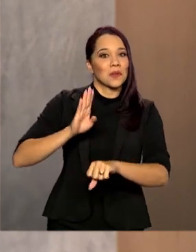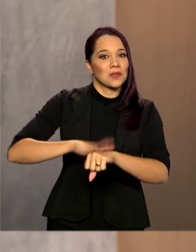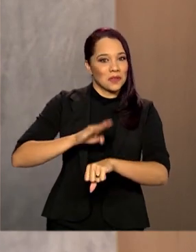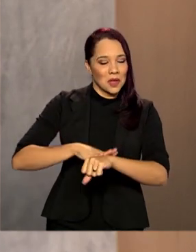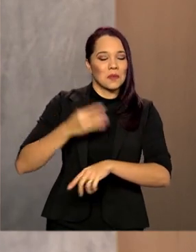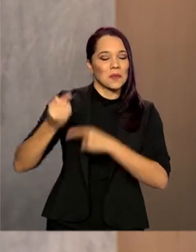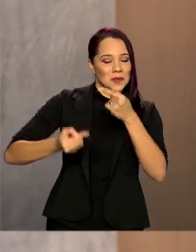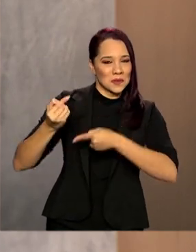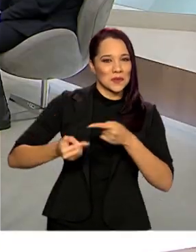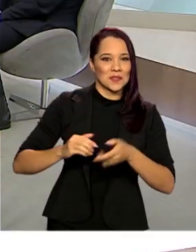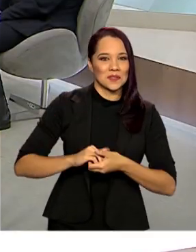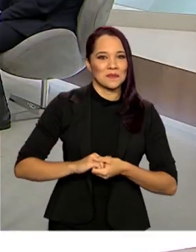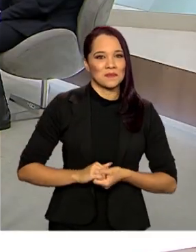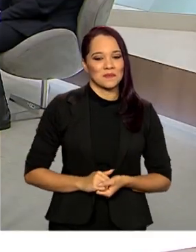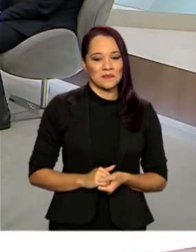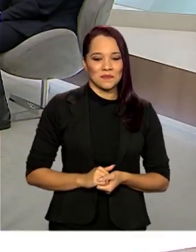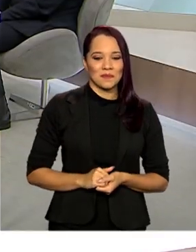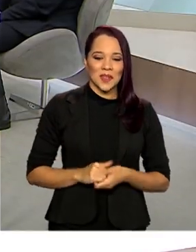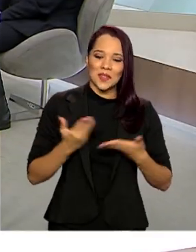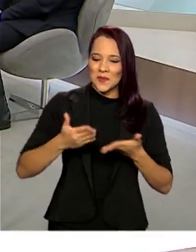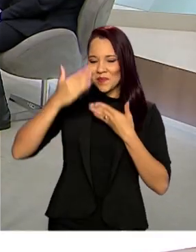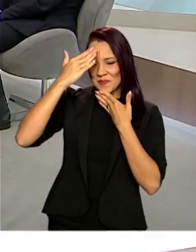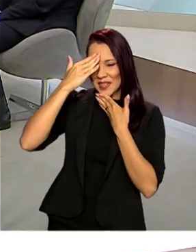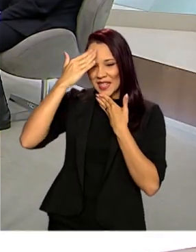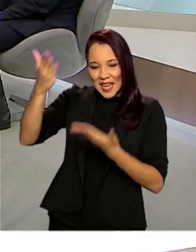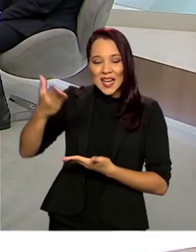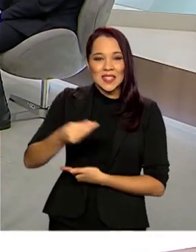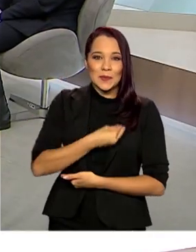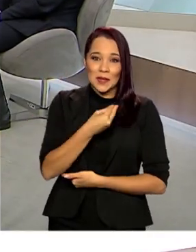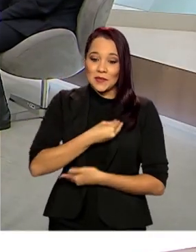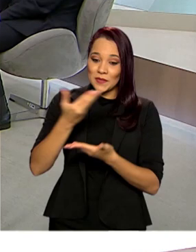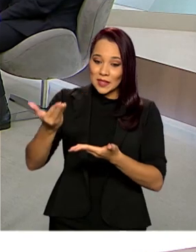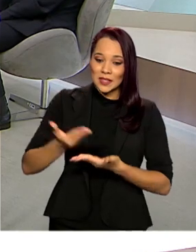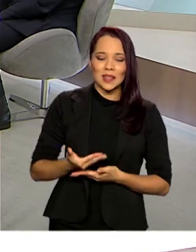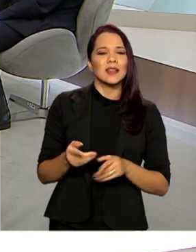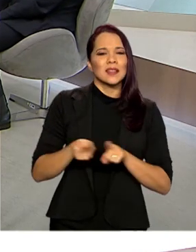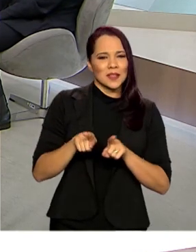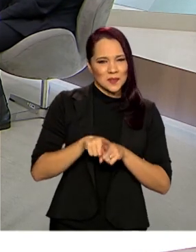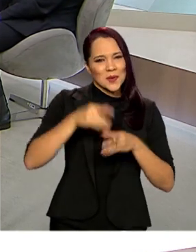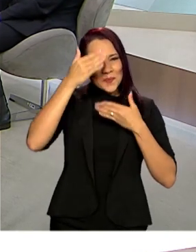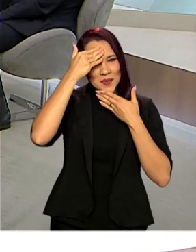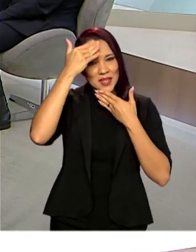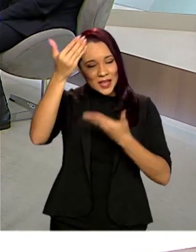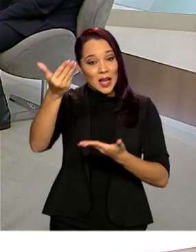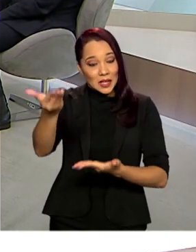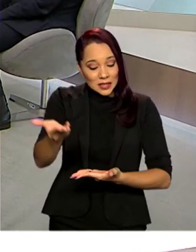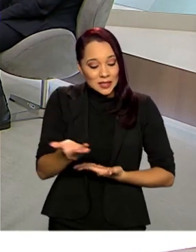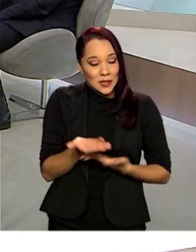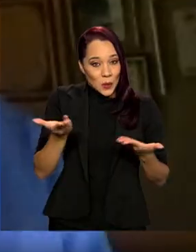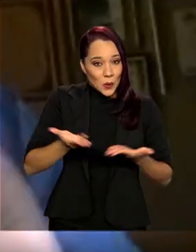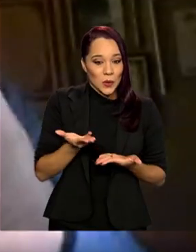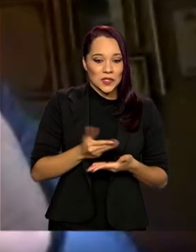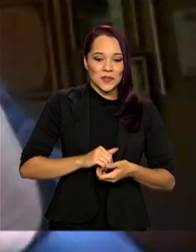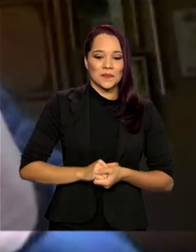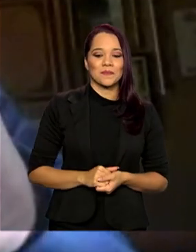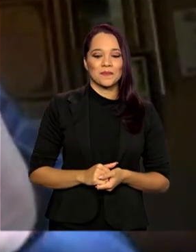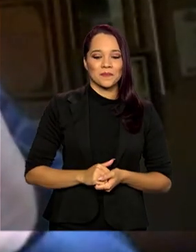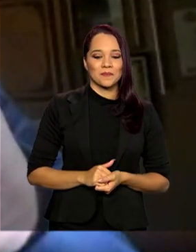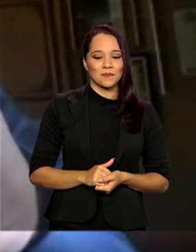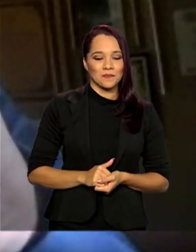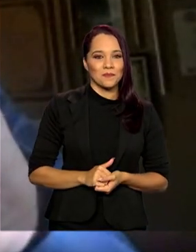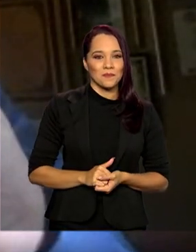a gente discutir, né? Caldas, muito obrigado pela presença. Raul, obrigado pela presença aqui no nosso programa. Prazer.